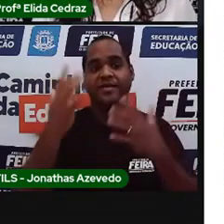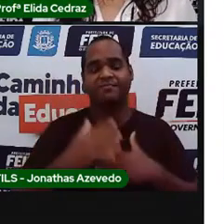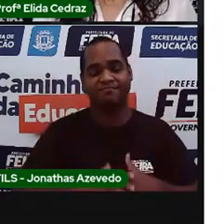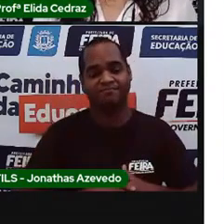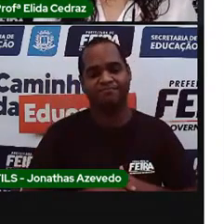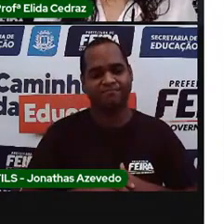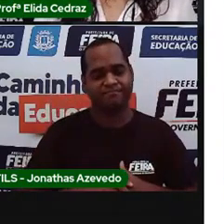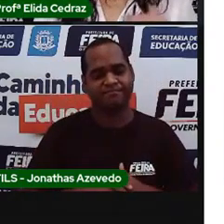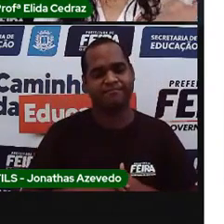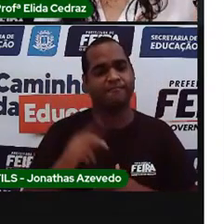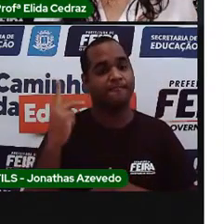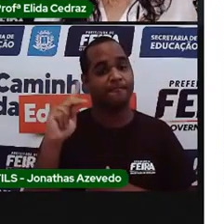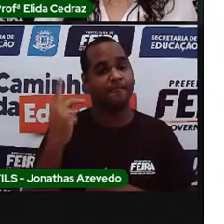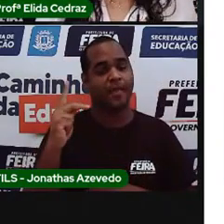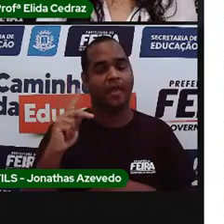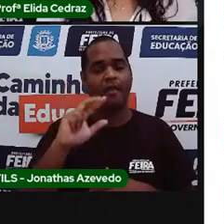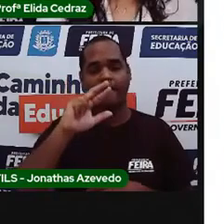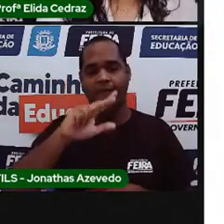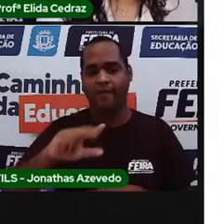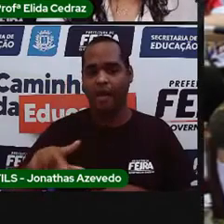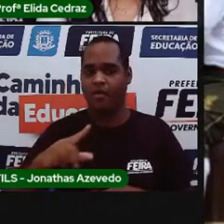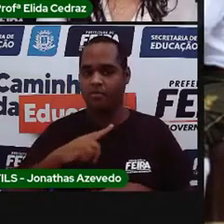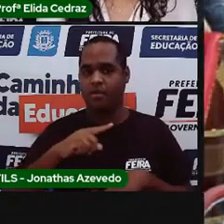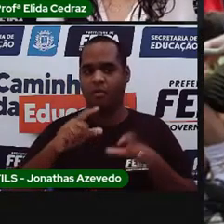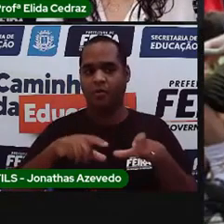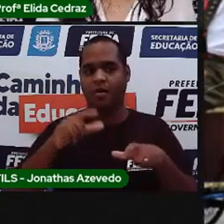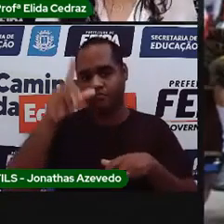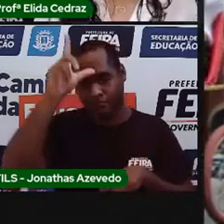celebram todas as tradições alemãs.